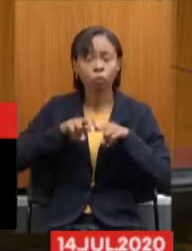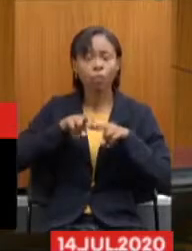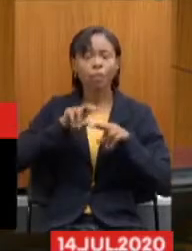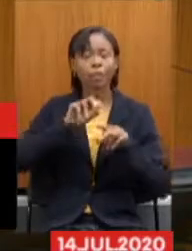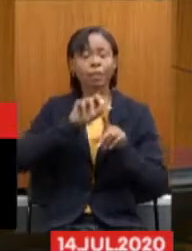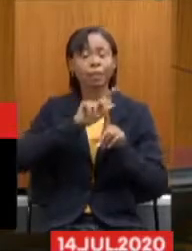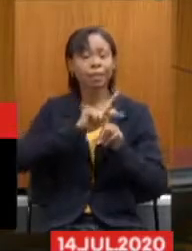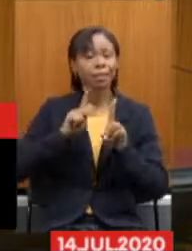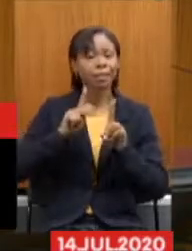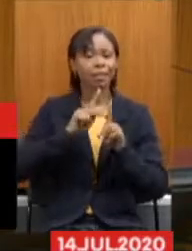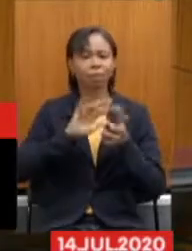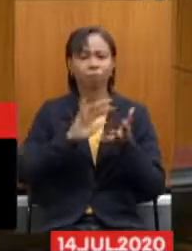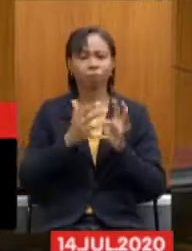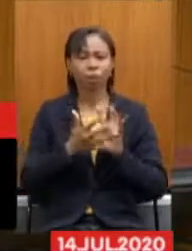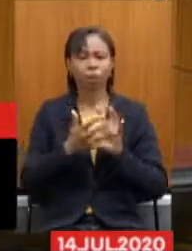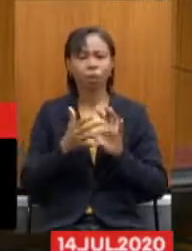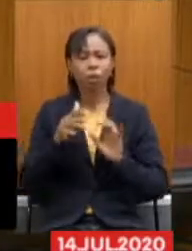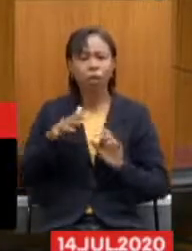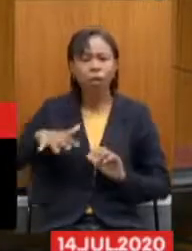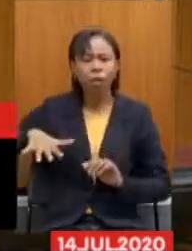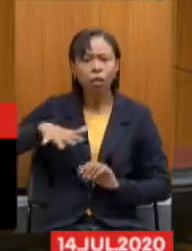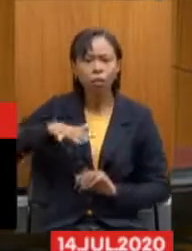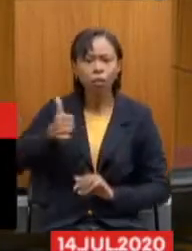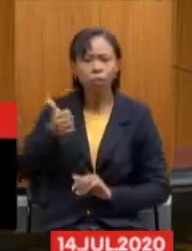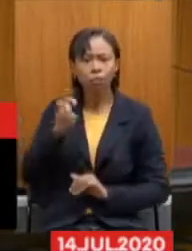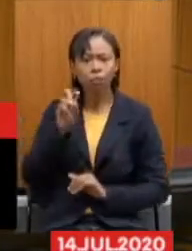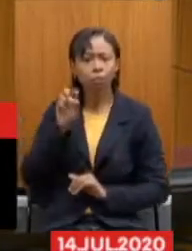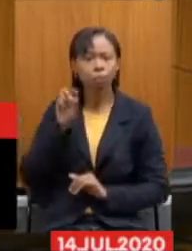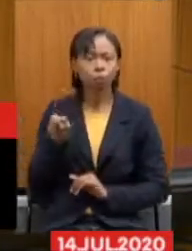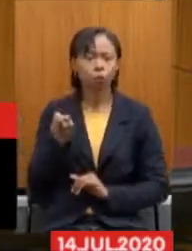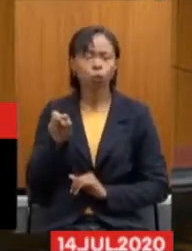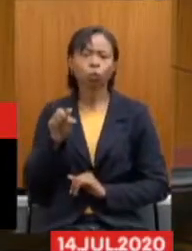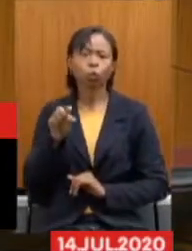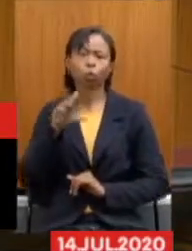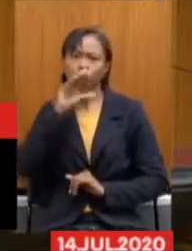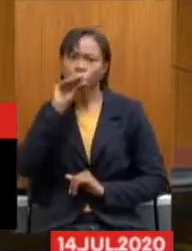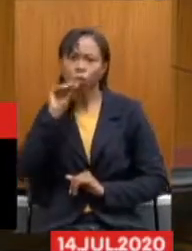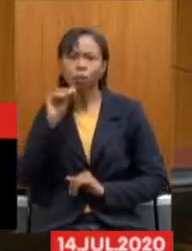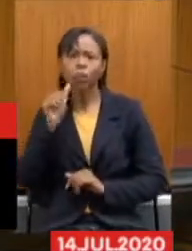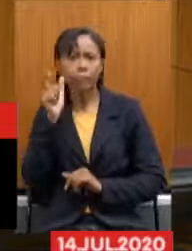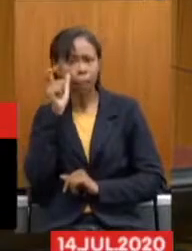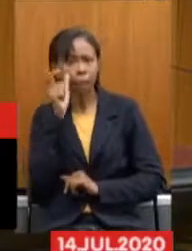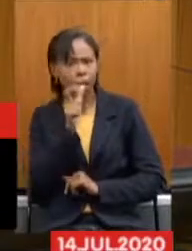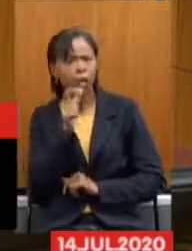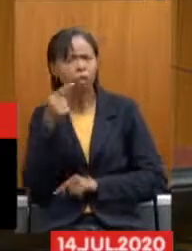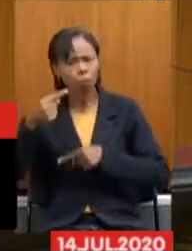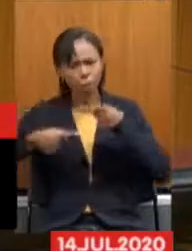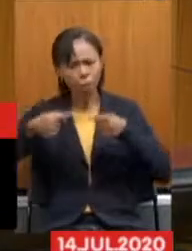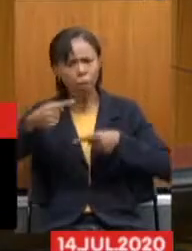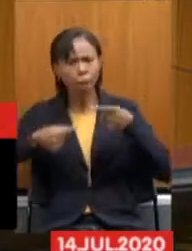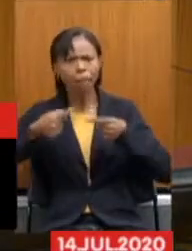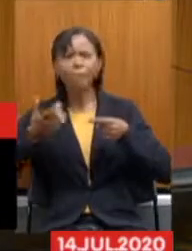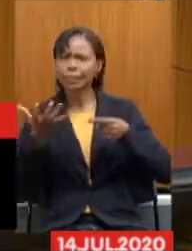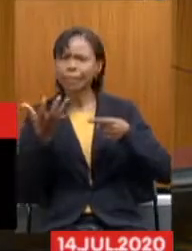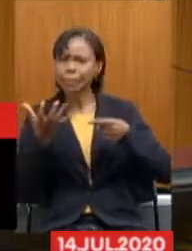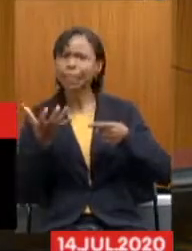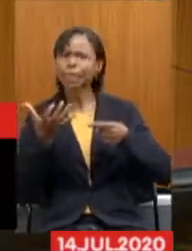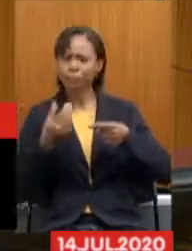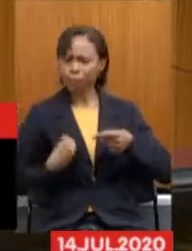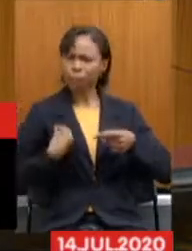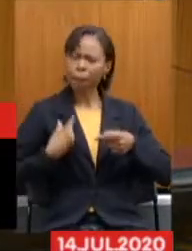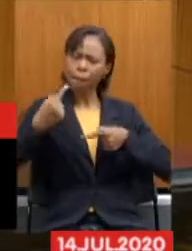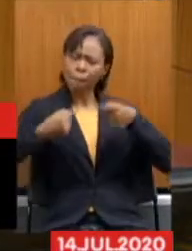Esses 15 mil servidores têm interesse de fazer a discussão. Esses 15 mil